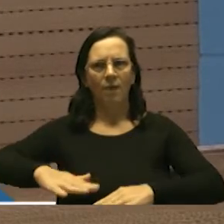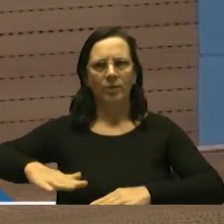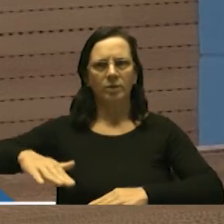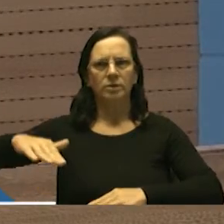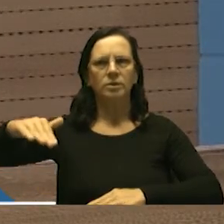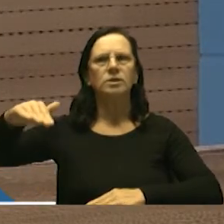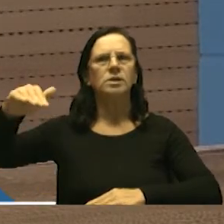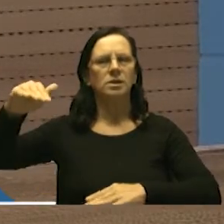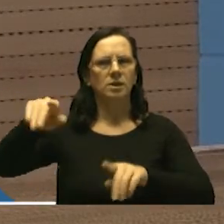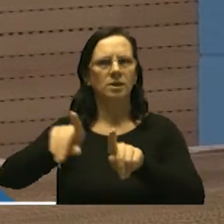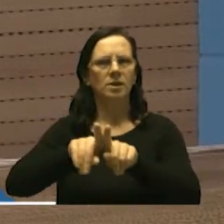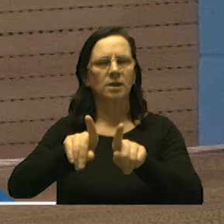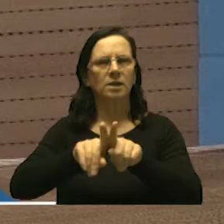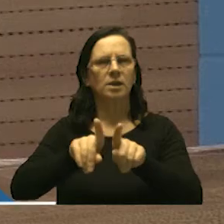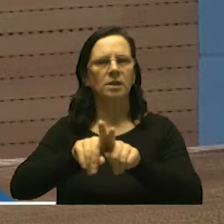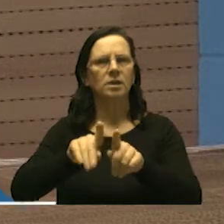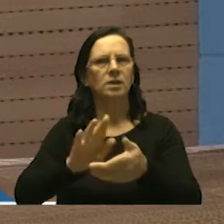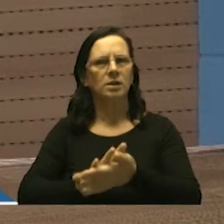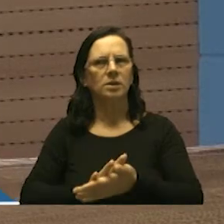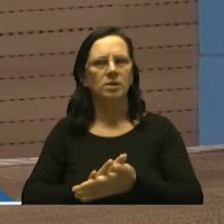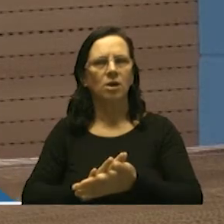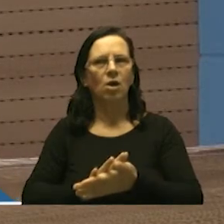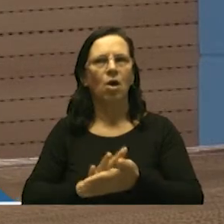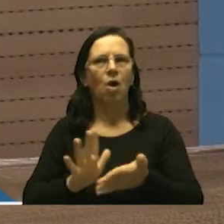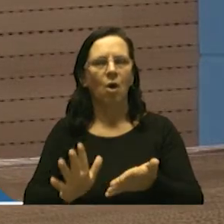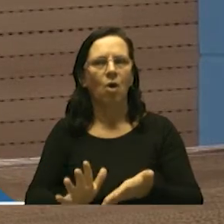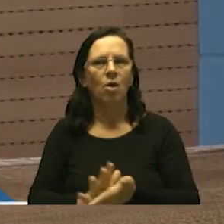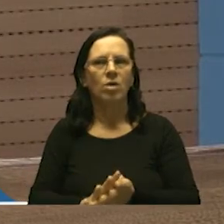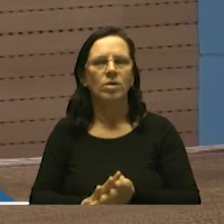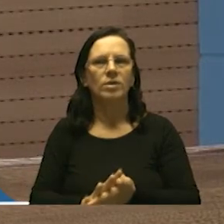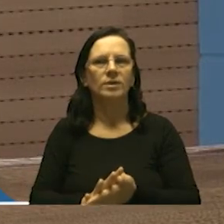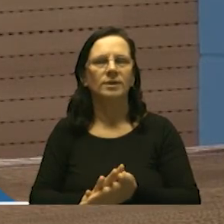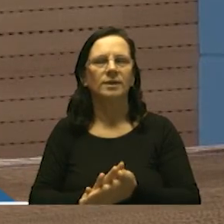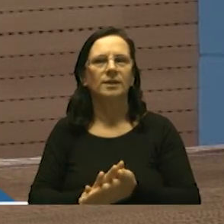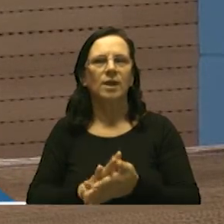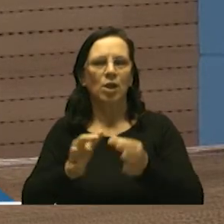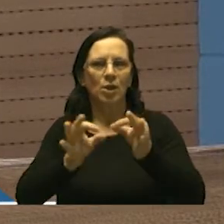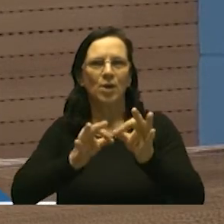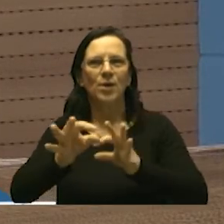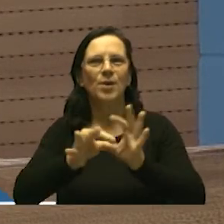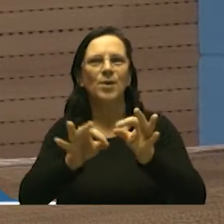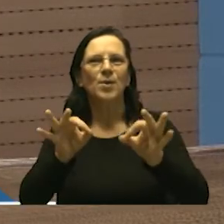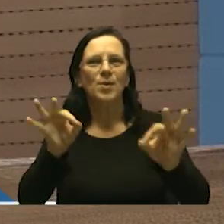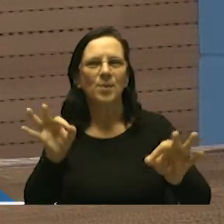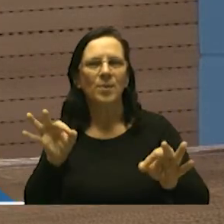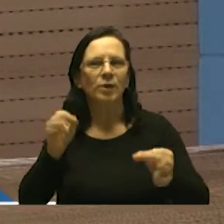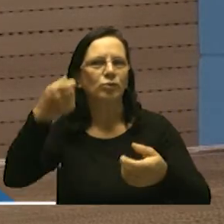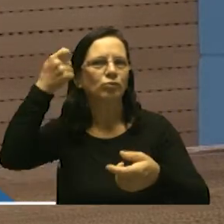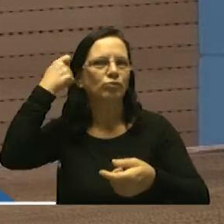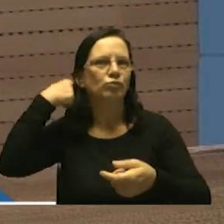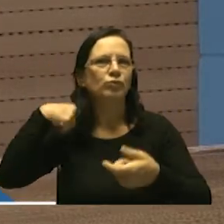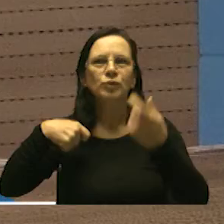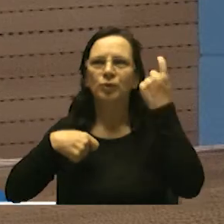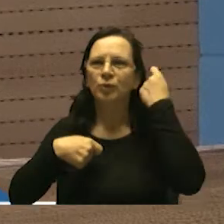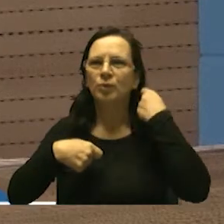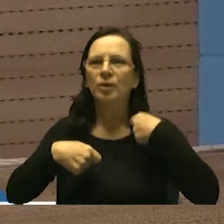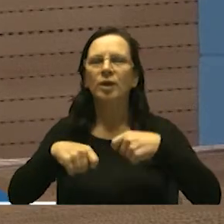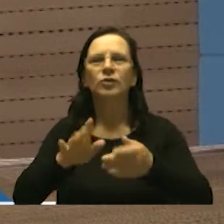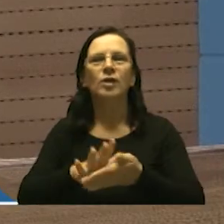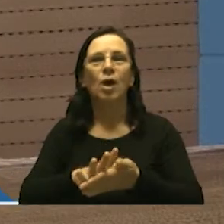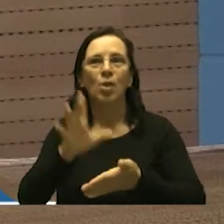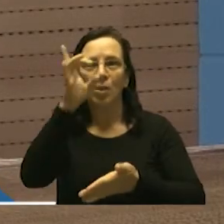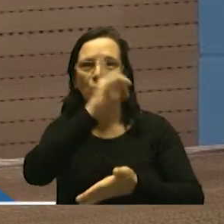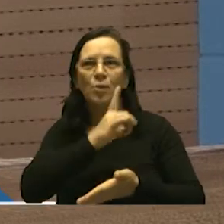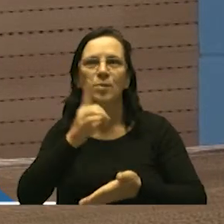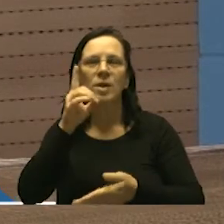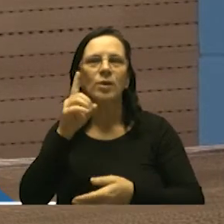pente embrulhava e dizia olha no domingo você vai entregar para o seu pai e no domingo logo cedo o Laércio o Lala